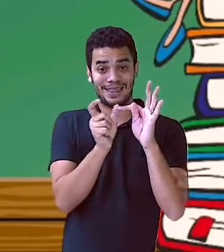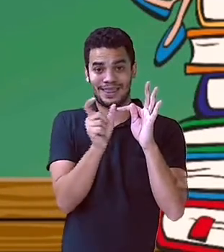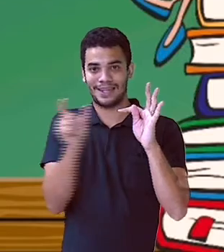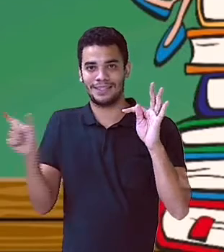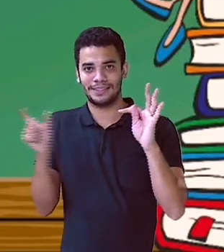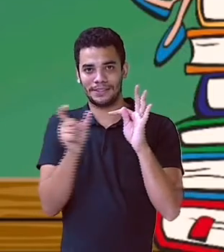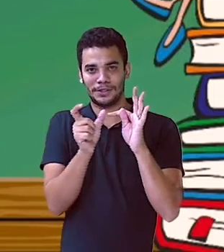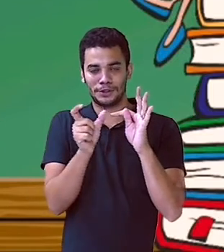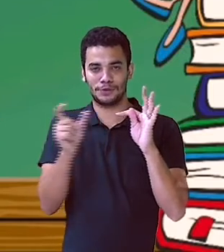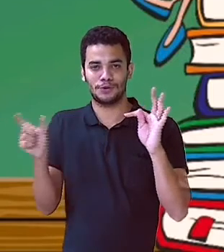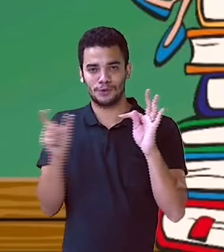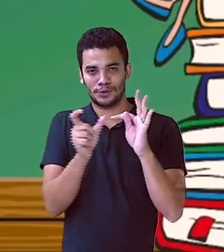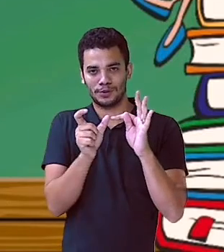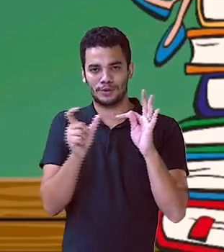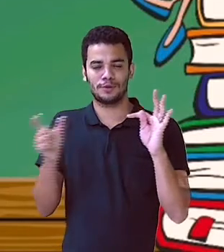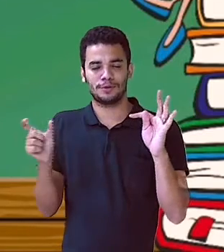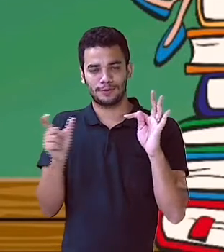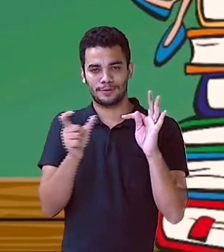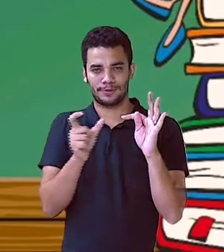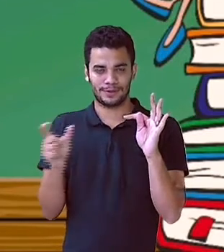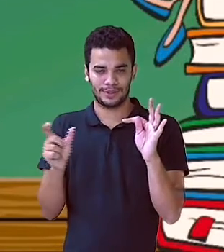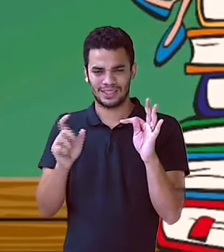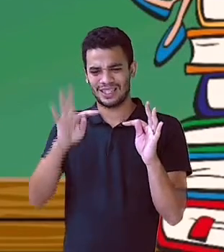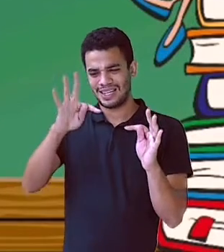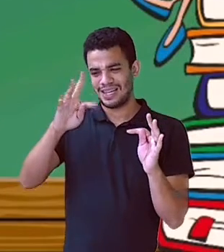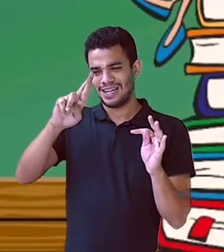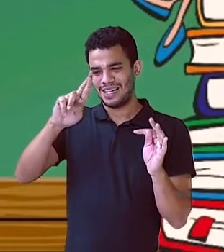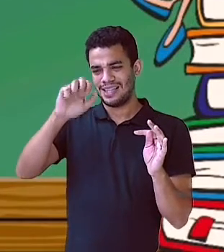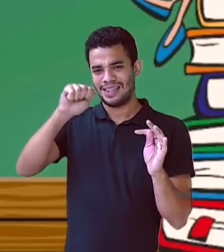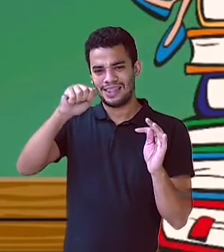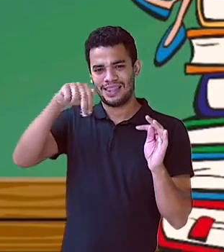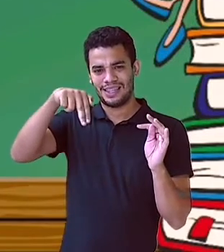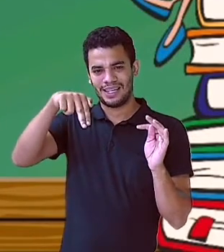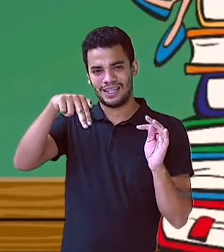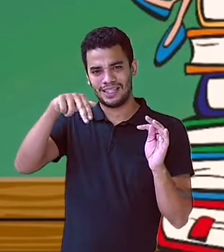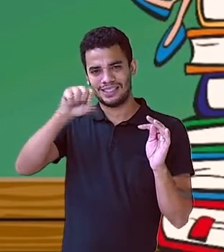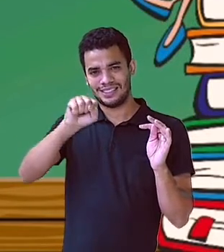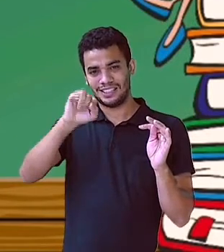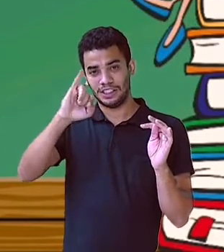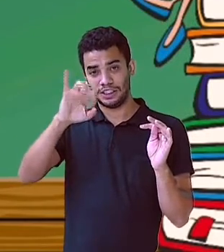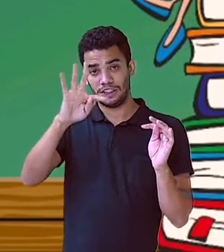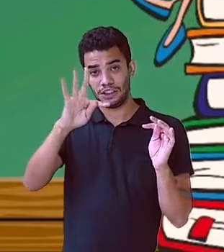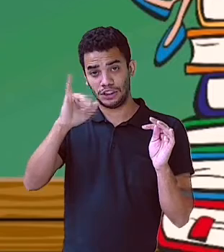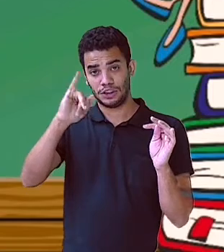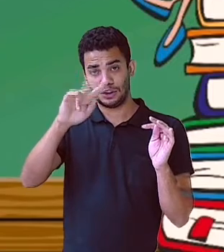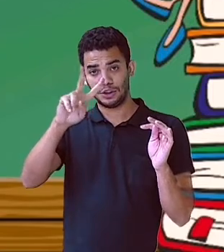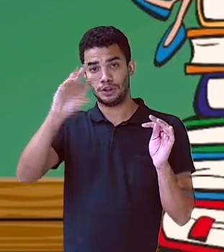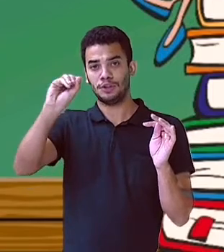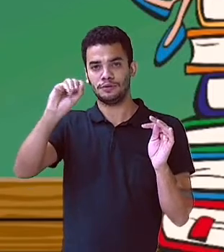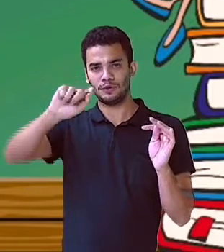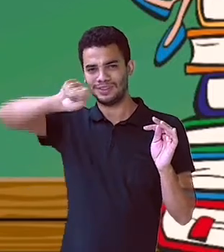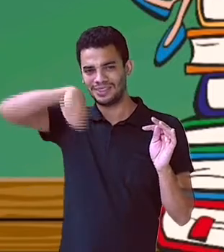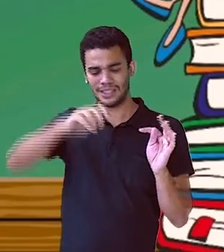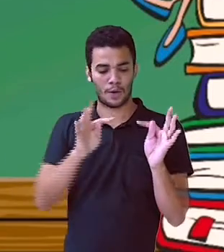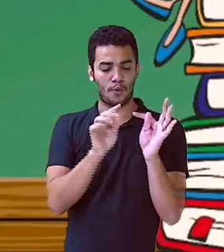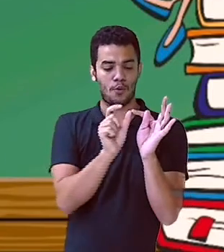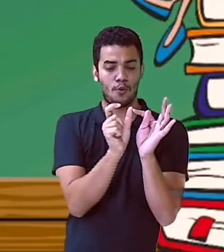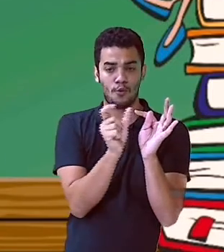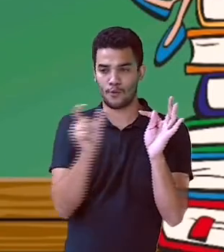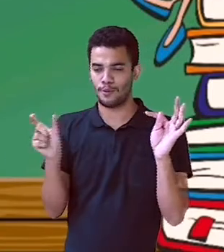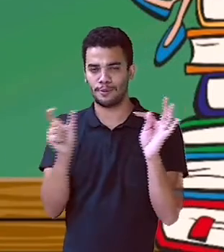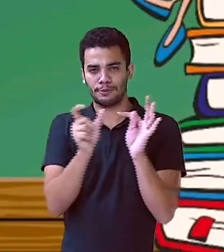Mas ele apareceu com uma pequena diferença. Tem o verbo transitivo. E aí, precisamos entender quem são os verbos transitivos.